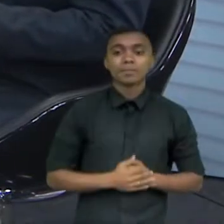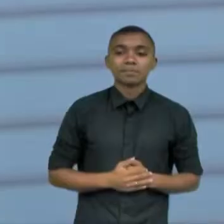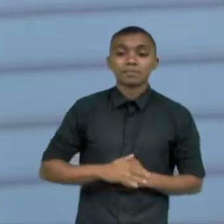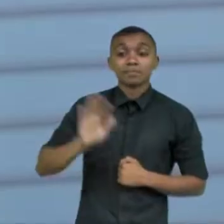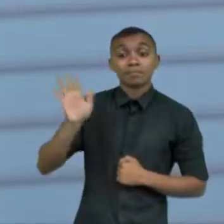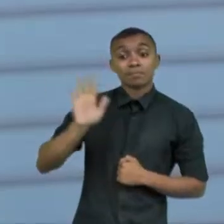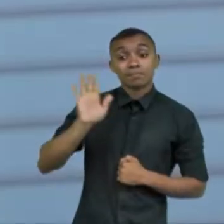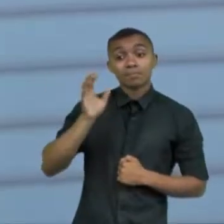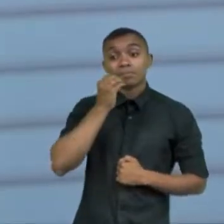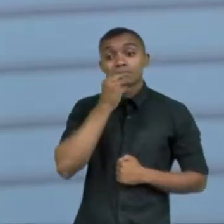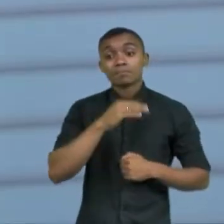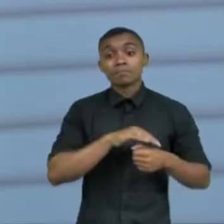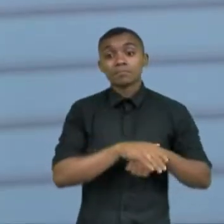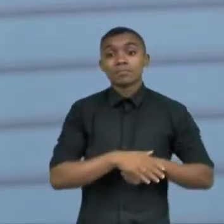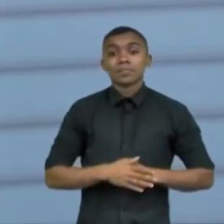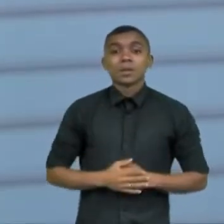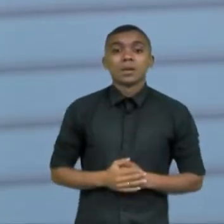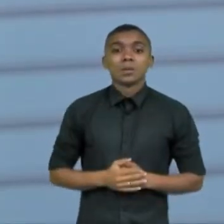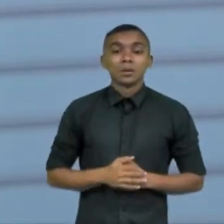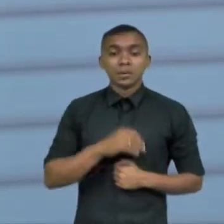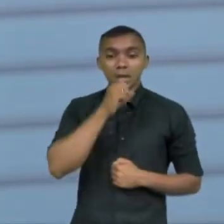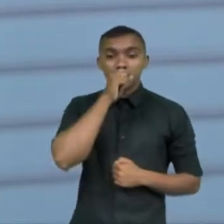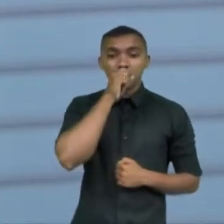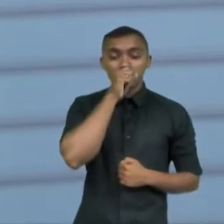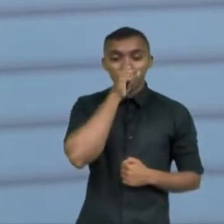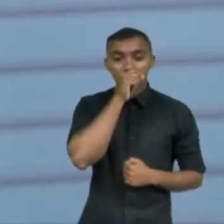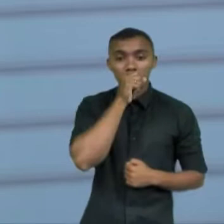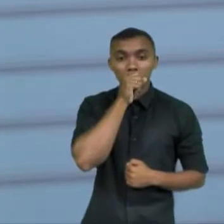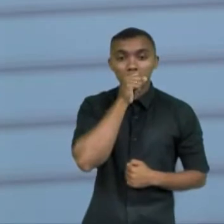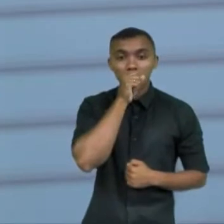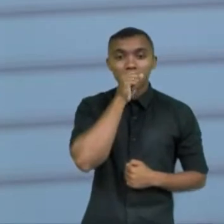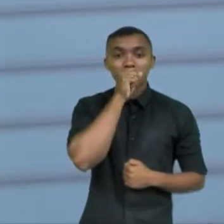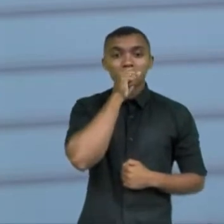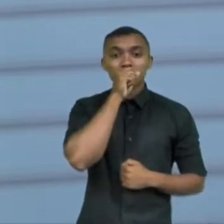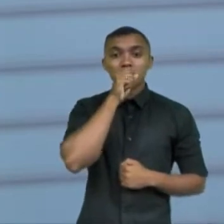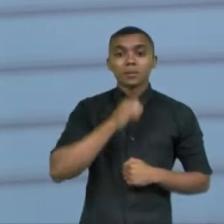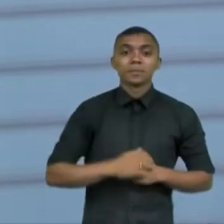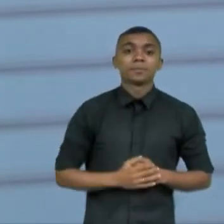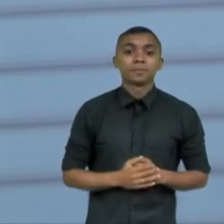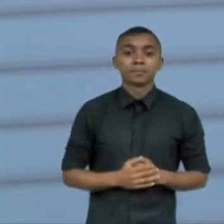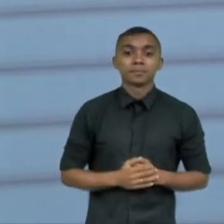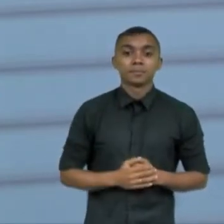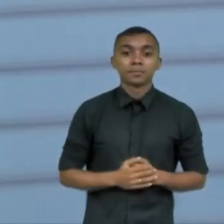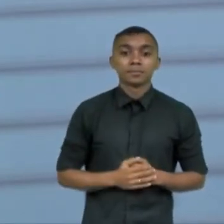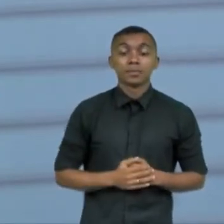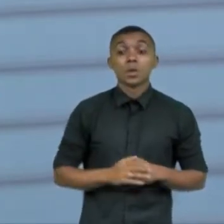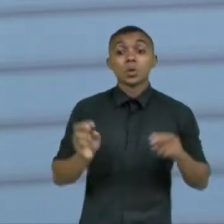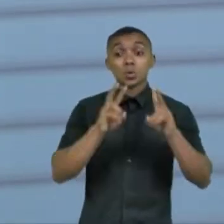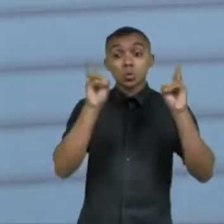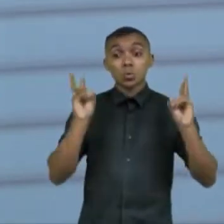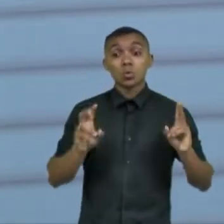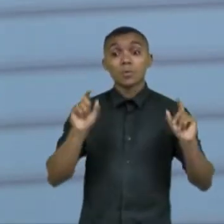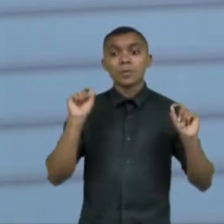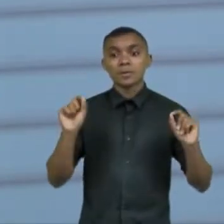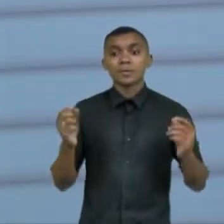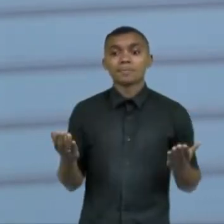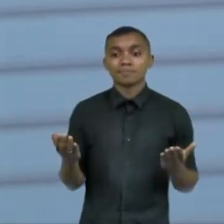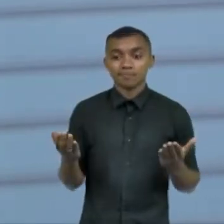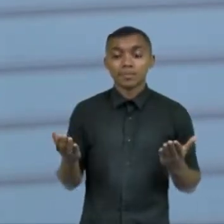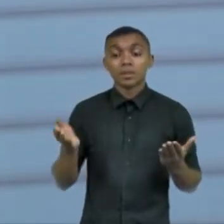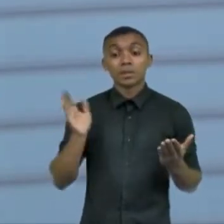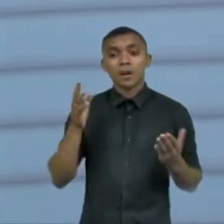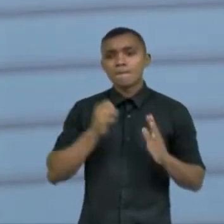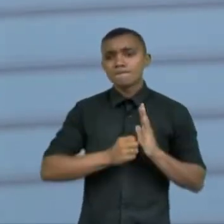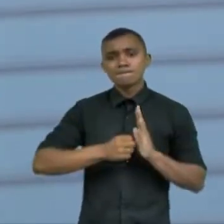prazer imenso estar aqui para falar de um assunto que hoje está em alta tem se falado